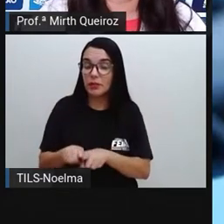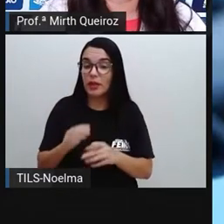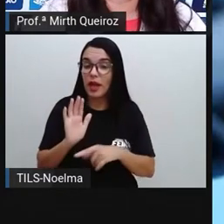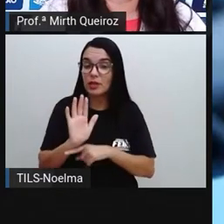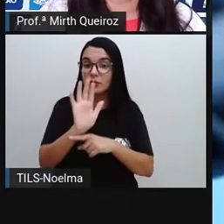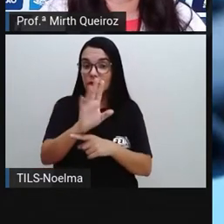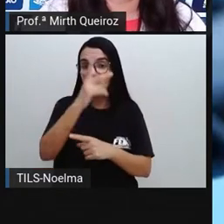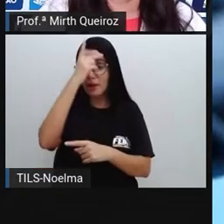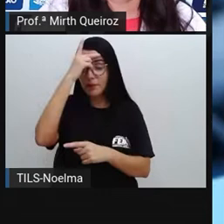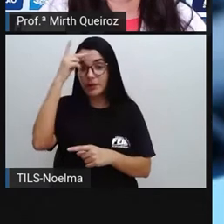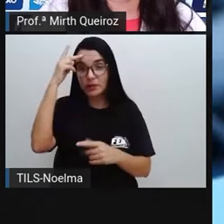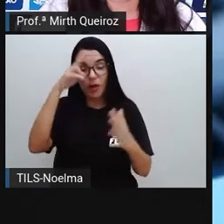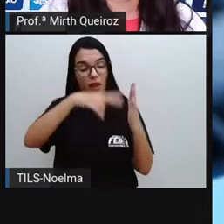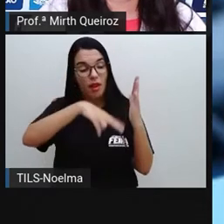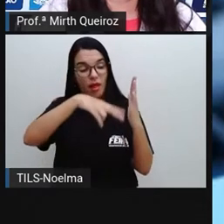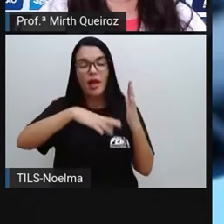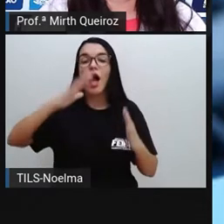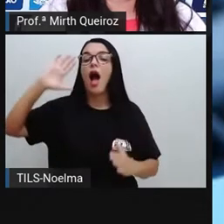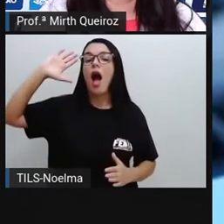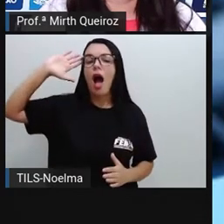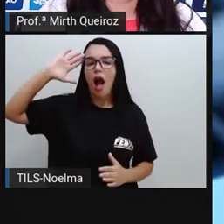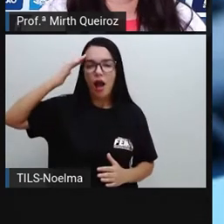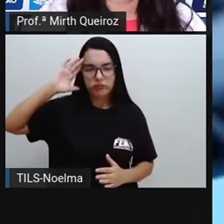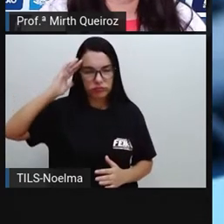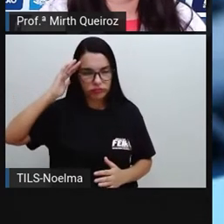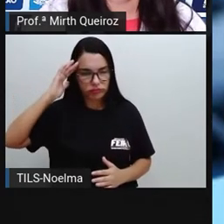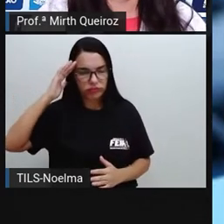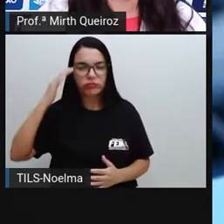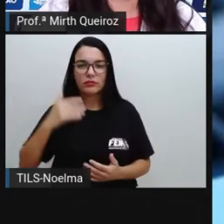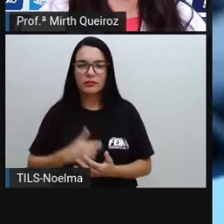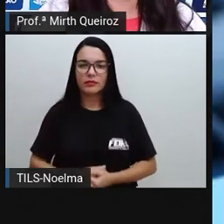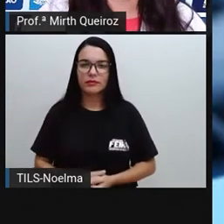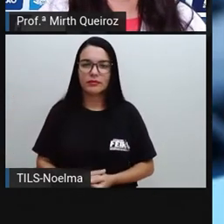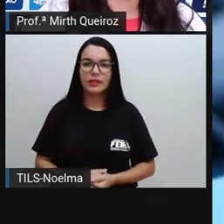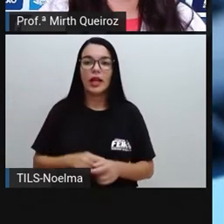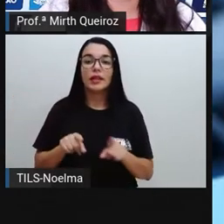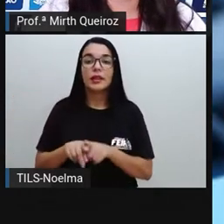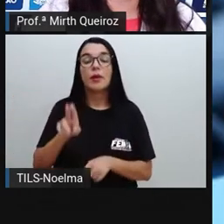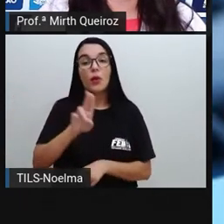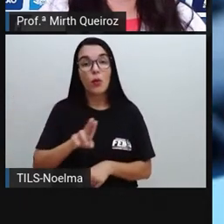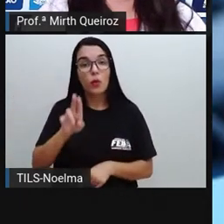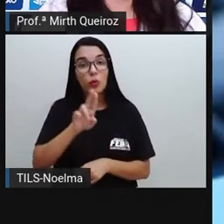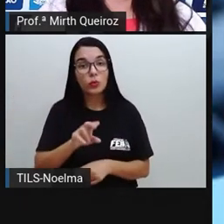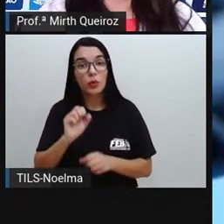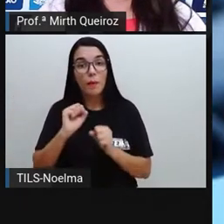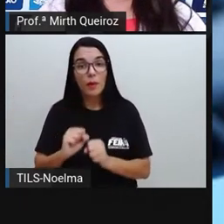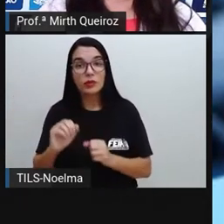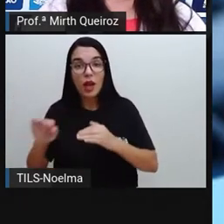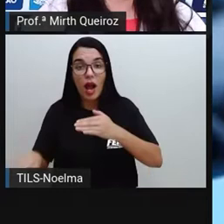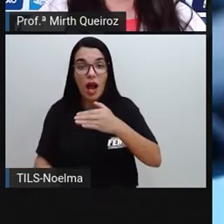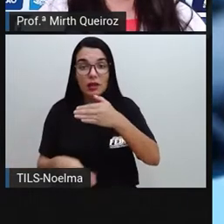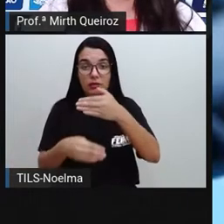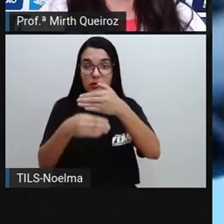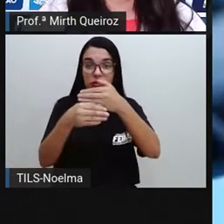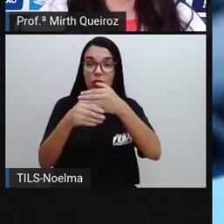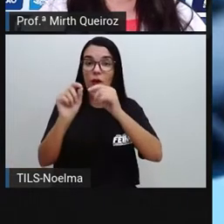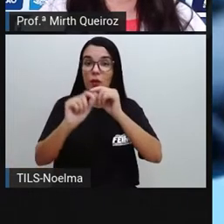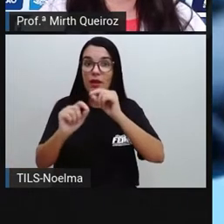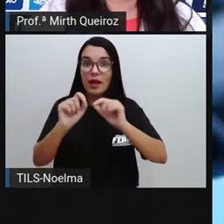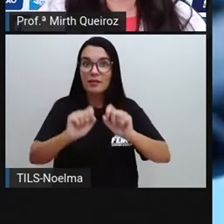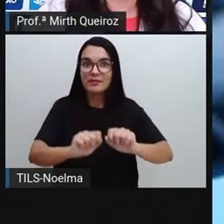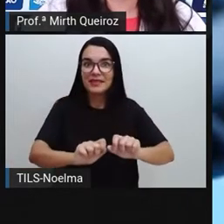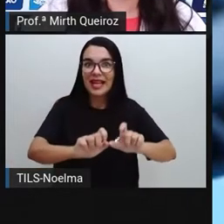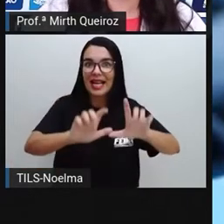compreensão do leitor em relação ao texto, né? O uso desses recursos adicionará dinamismo ao